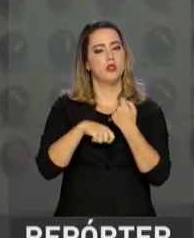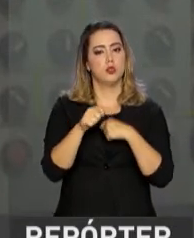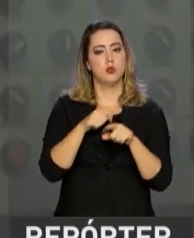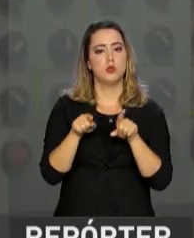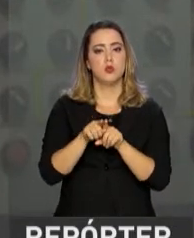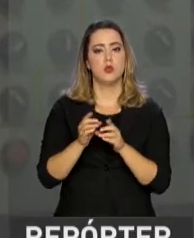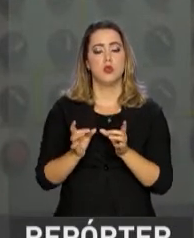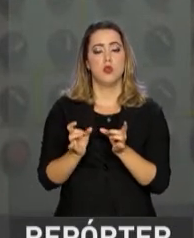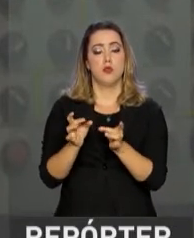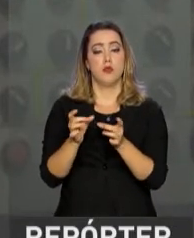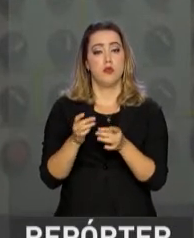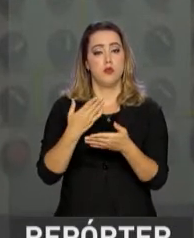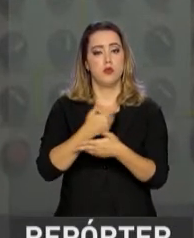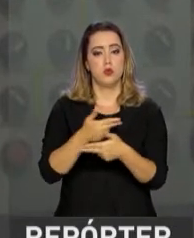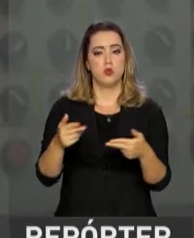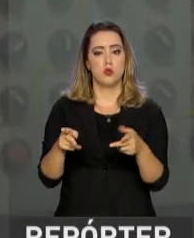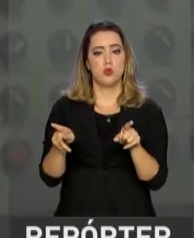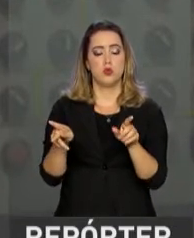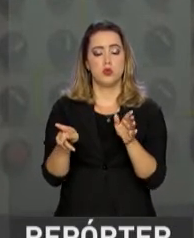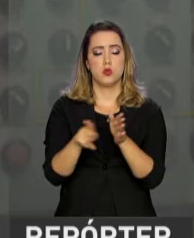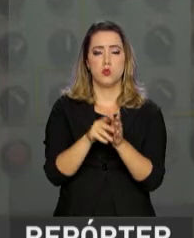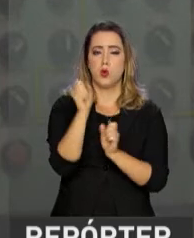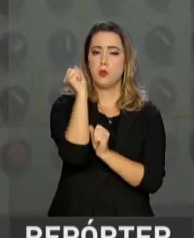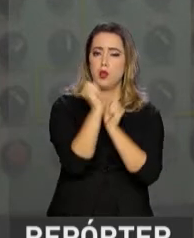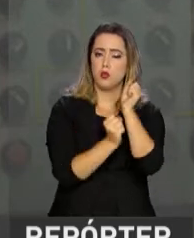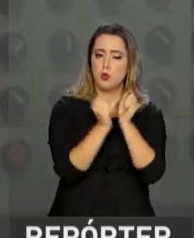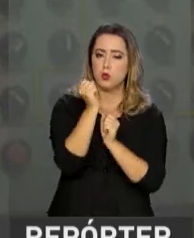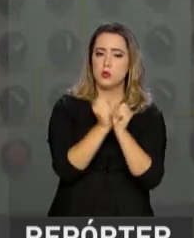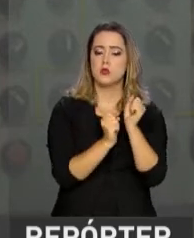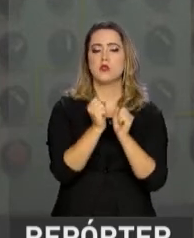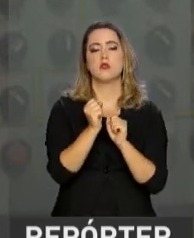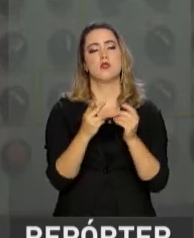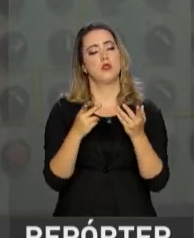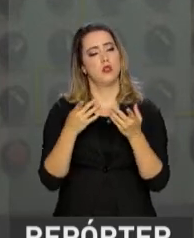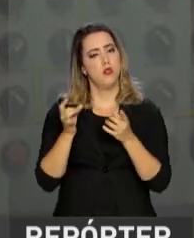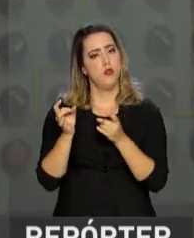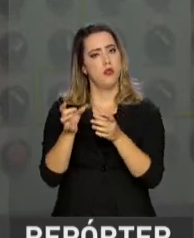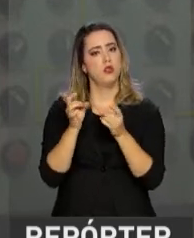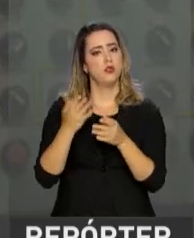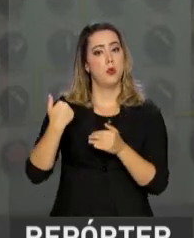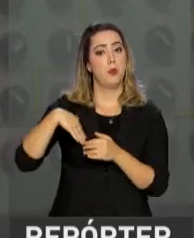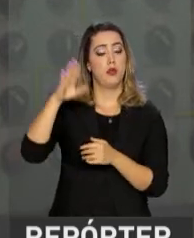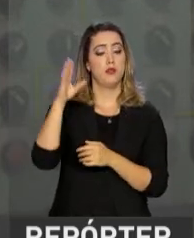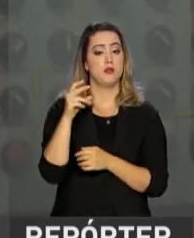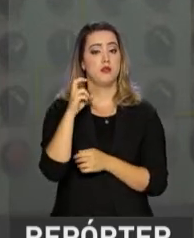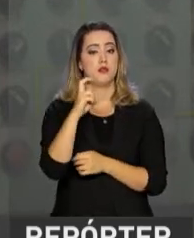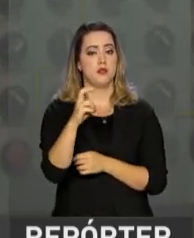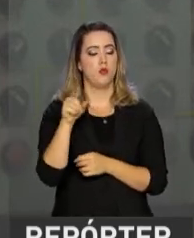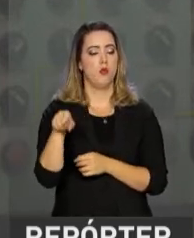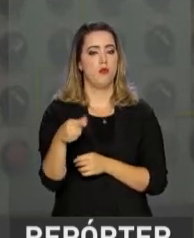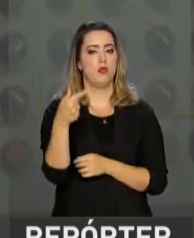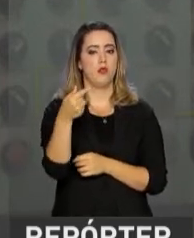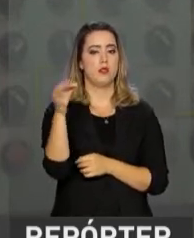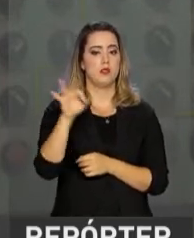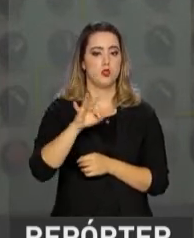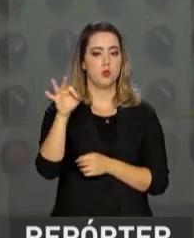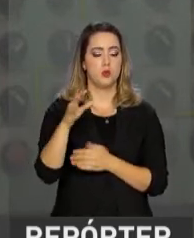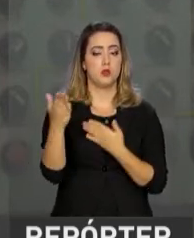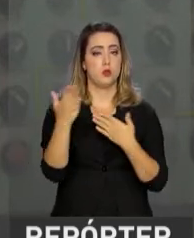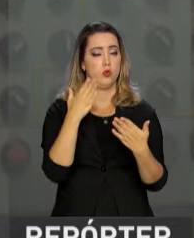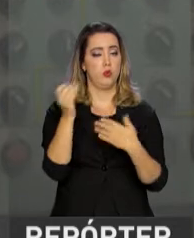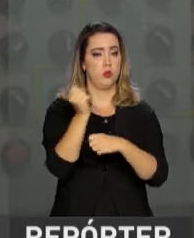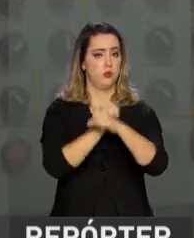setor de bens de capital, que são as máquinas utilizadas pela própria indústria, que teve aumento na comparação com setembro de